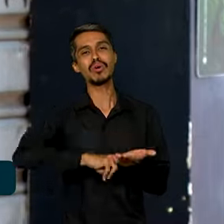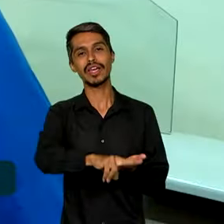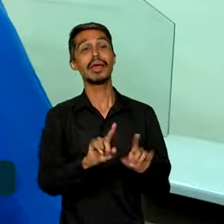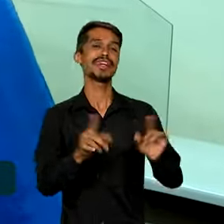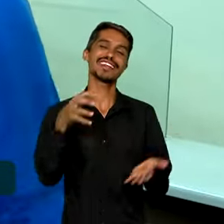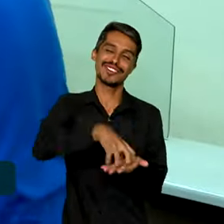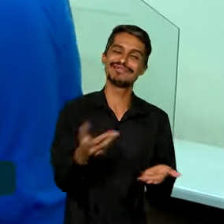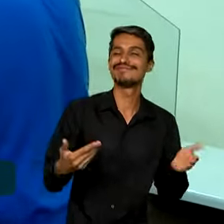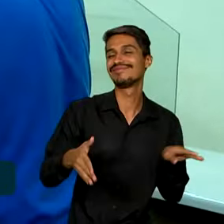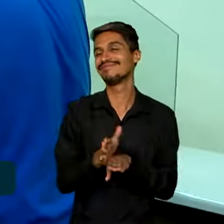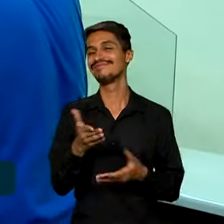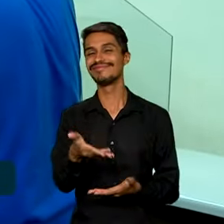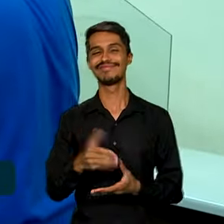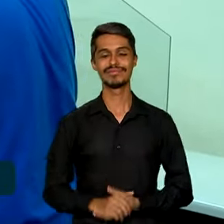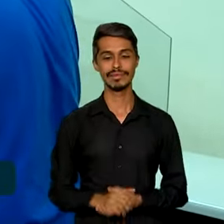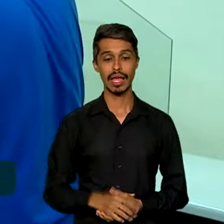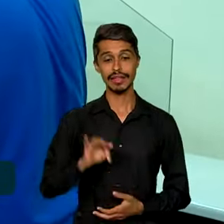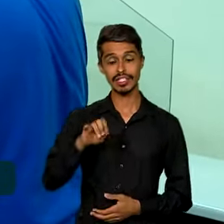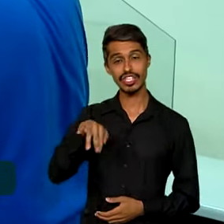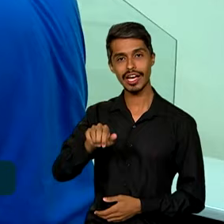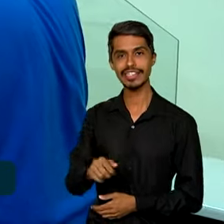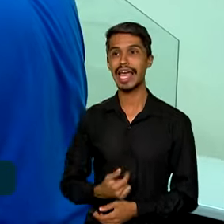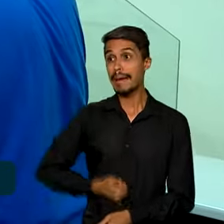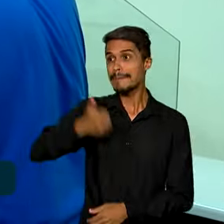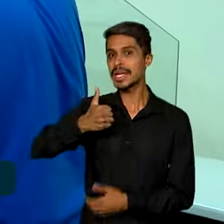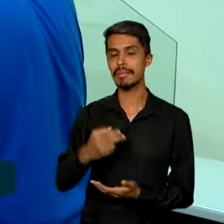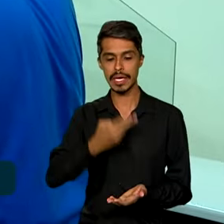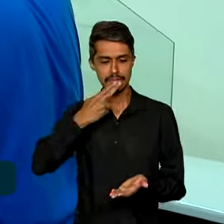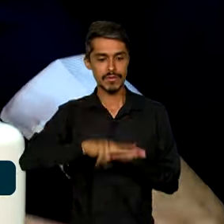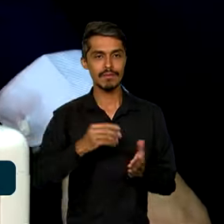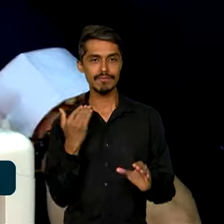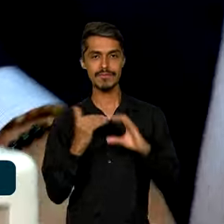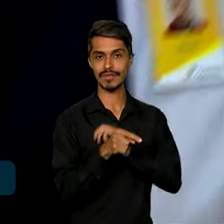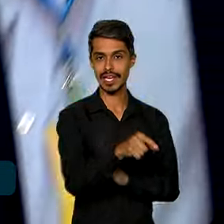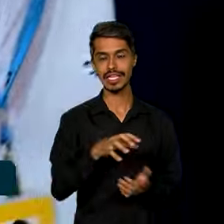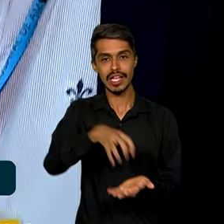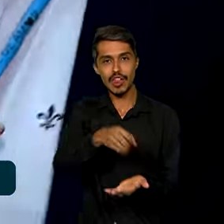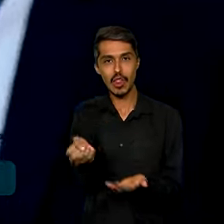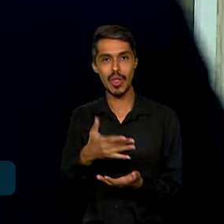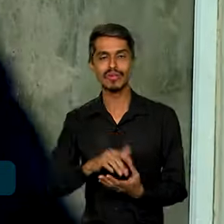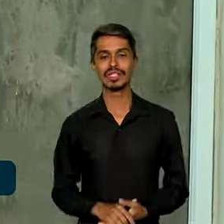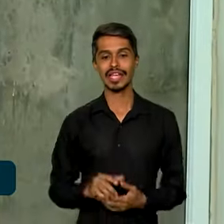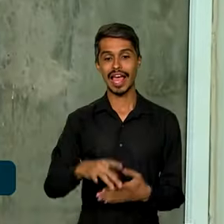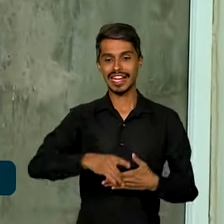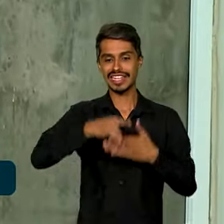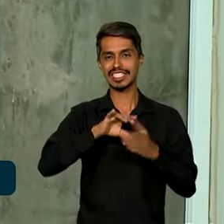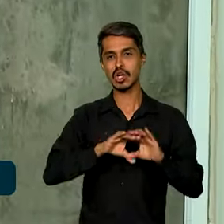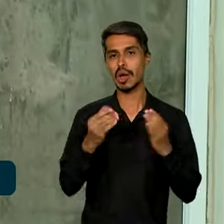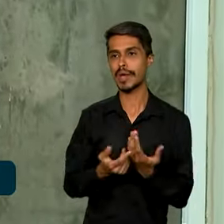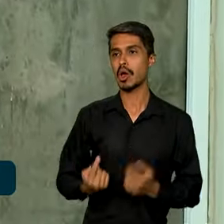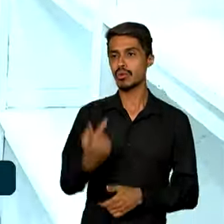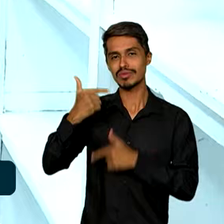chegou. A Tatiana foi a primeira a fazer uma postagem na nova agência. A líder comunitária enviou um de seus